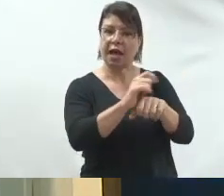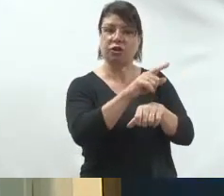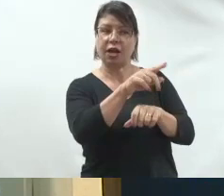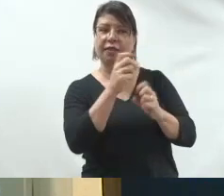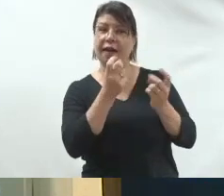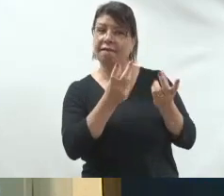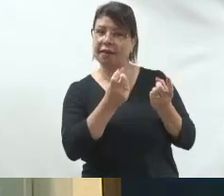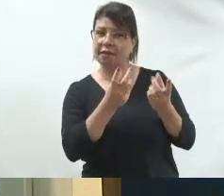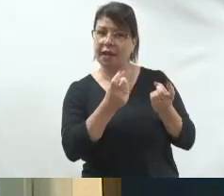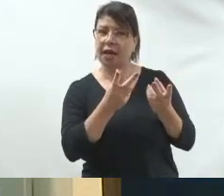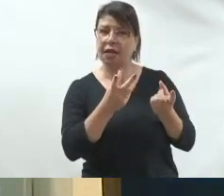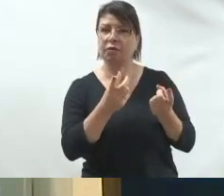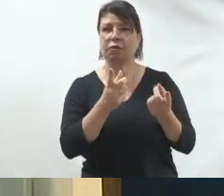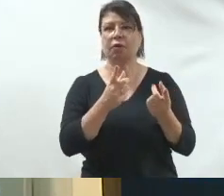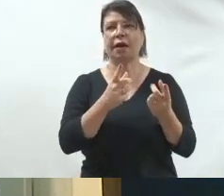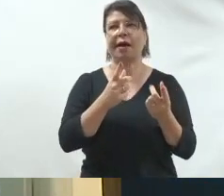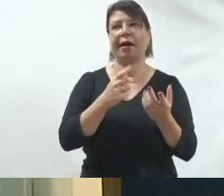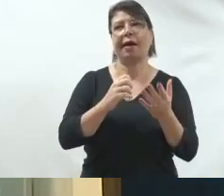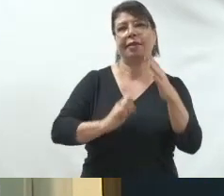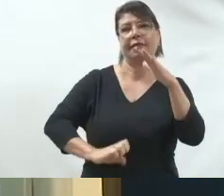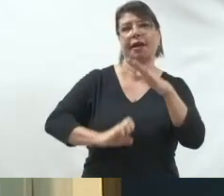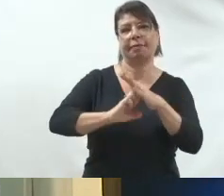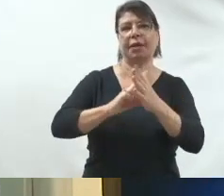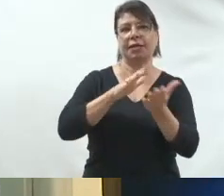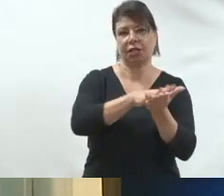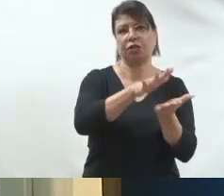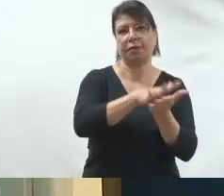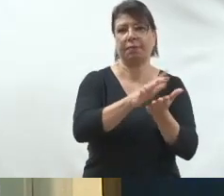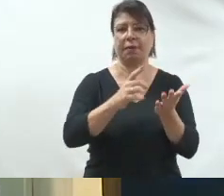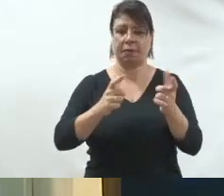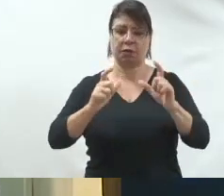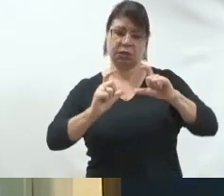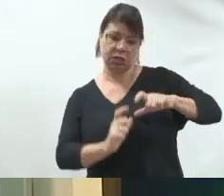verdade, na hora que você coloca a sua imagem num desses 365,